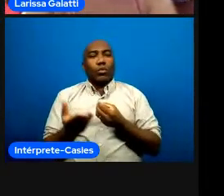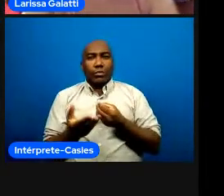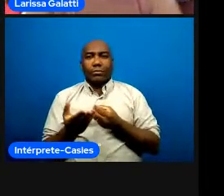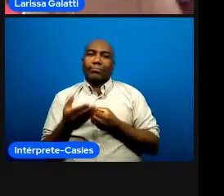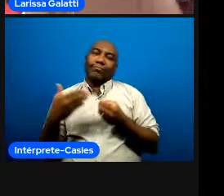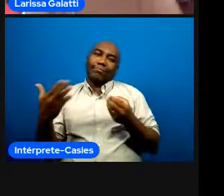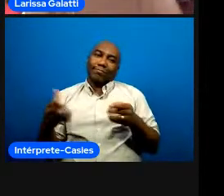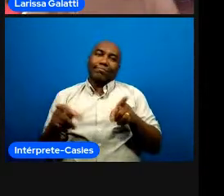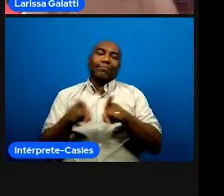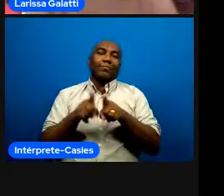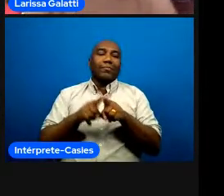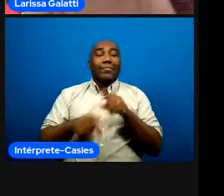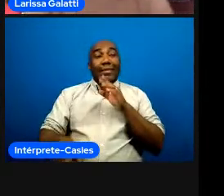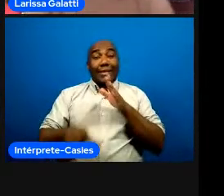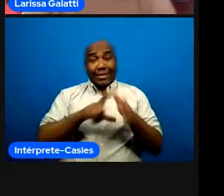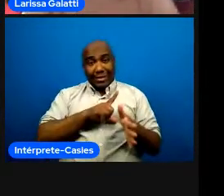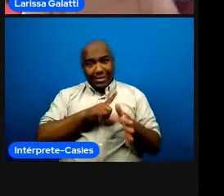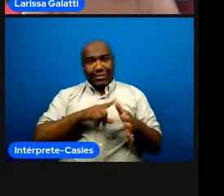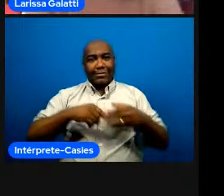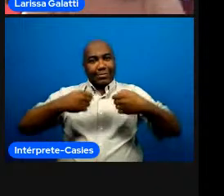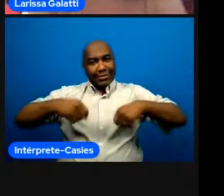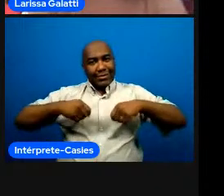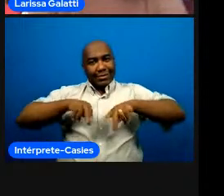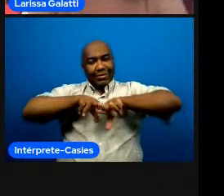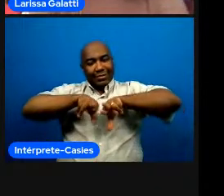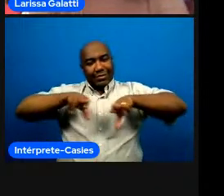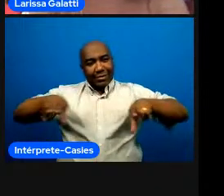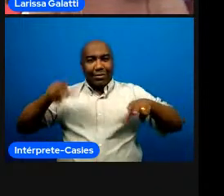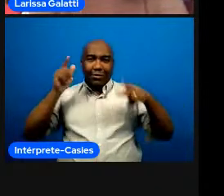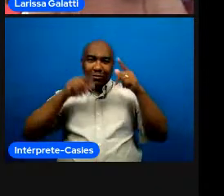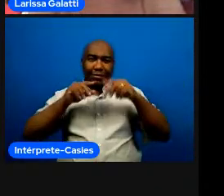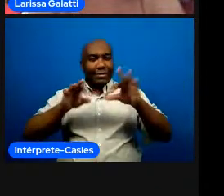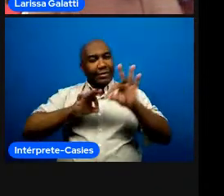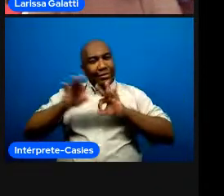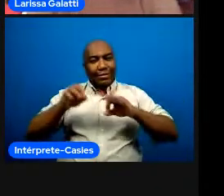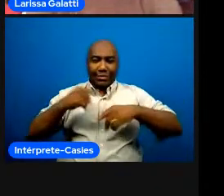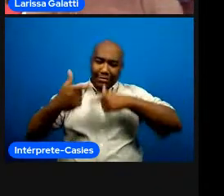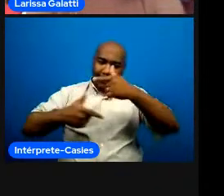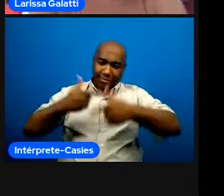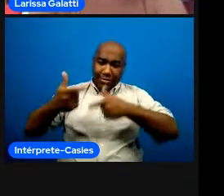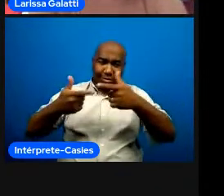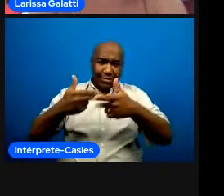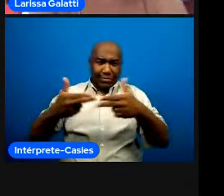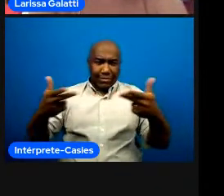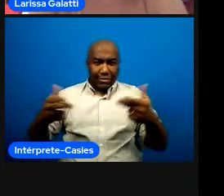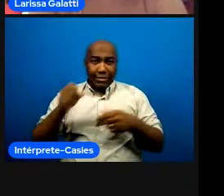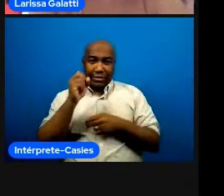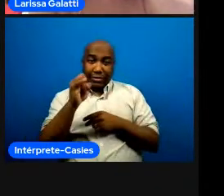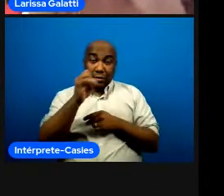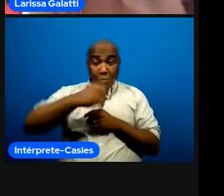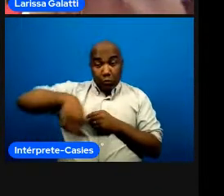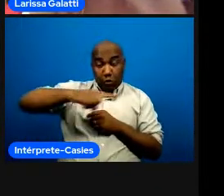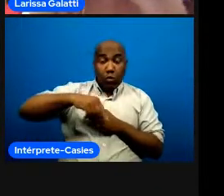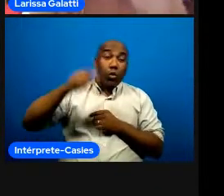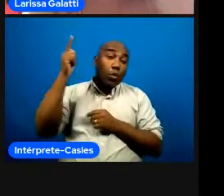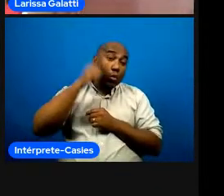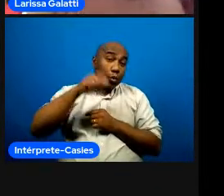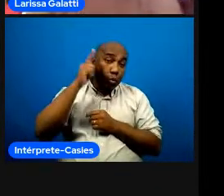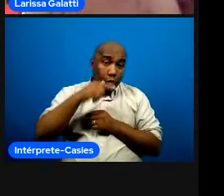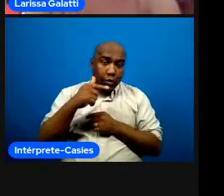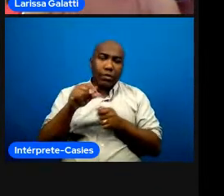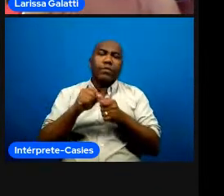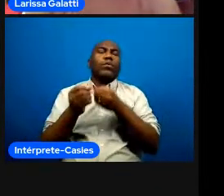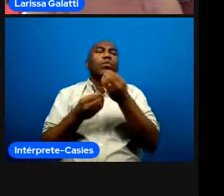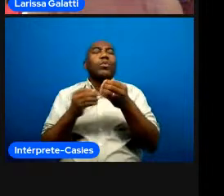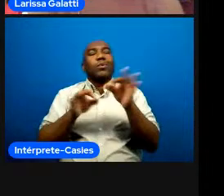nas situações não mediadas estão ficando a sorte né se essa pessoa busca ótimo se ela não busca ótimo também